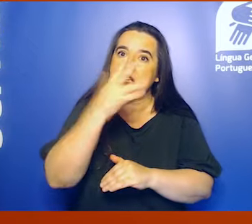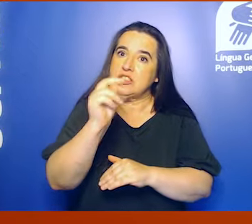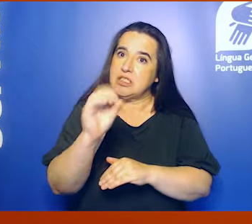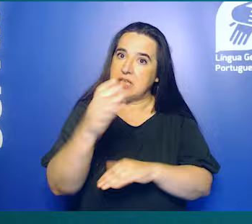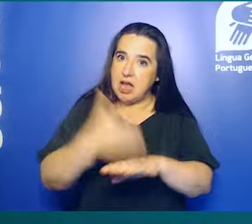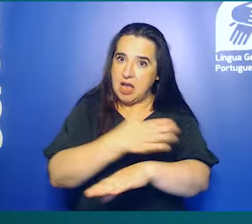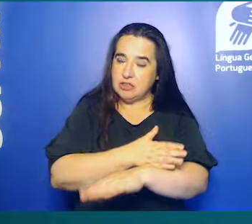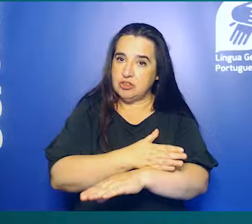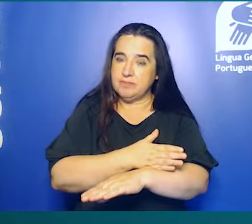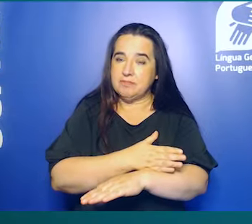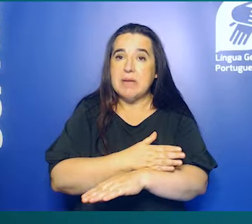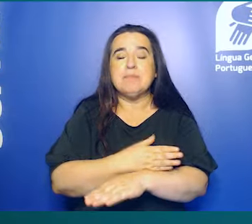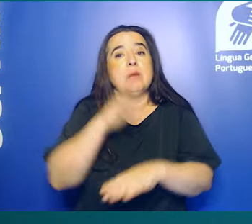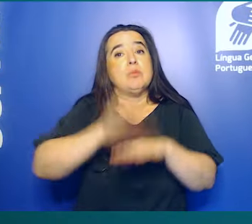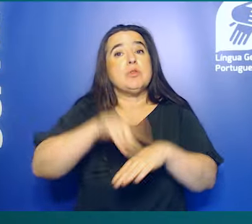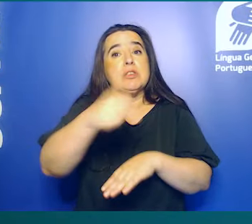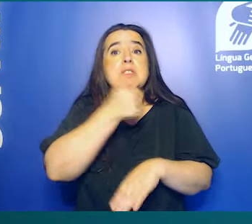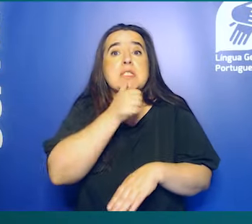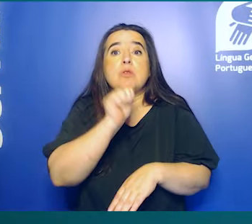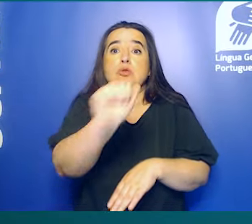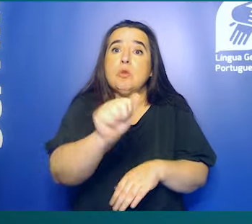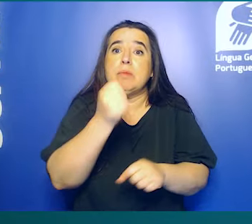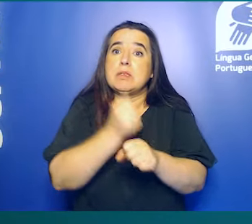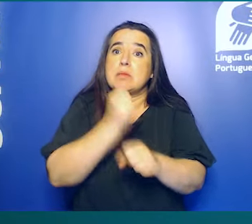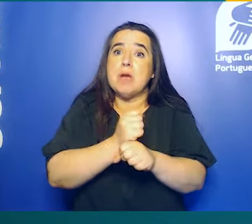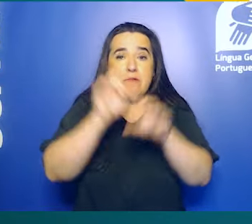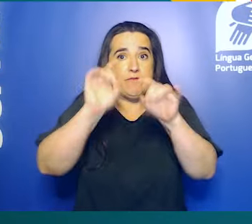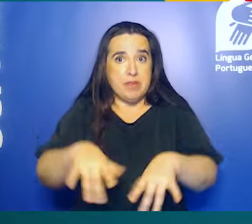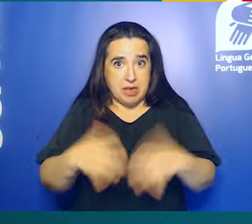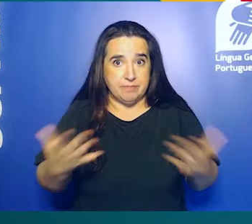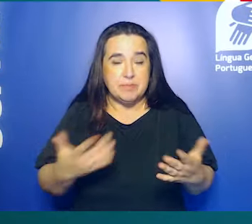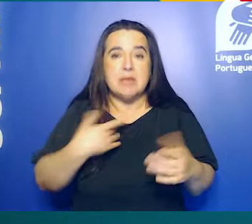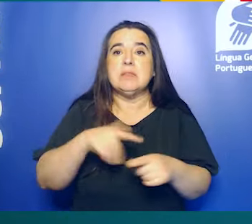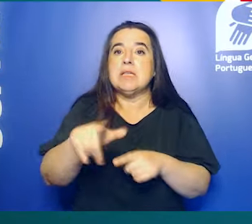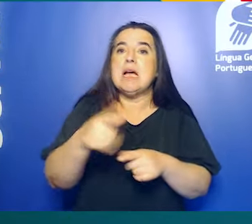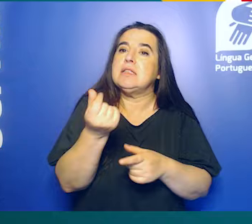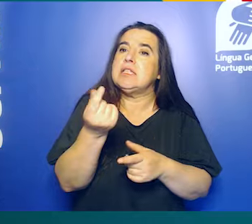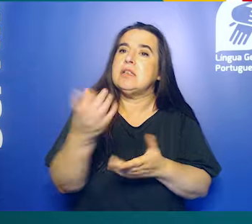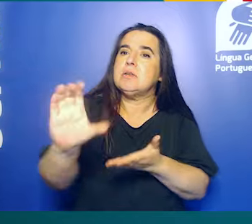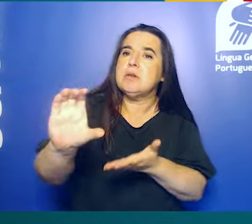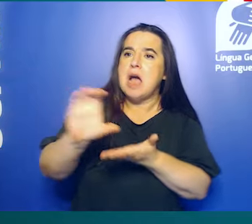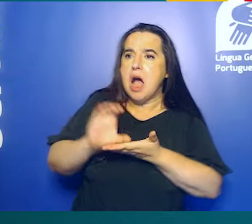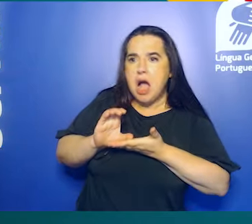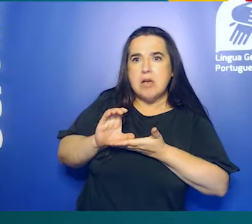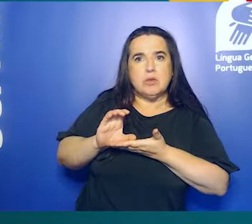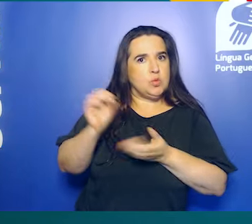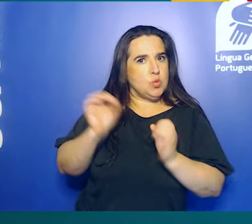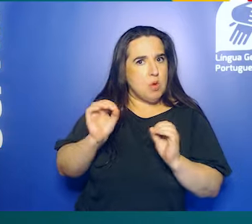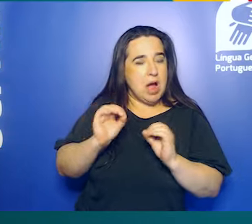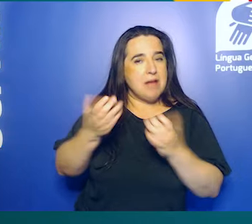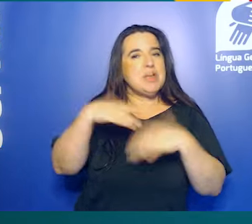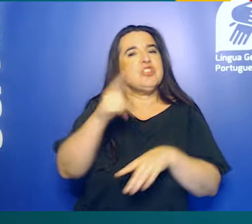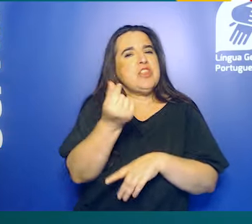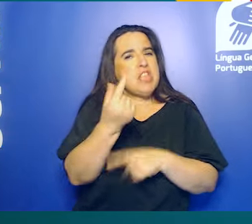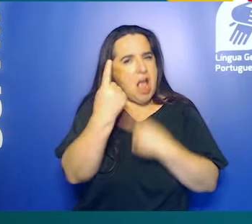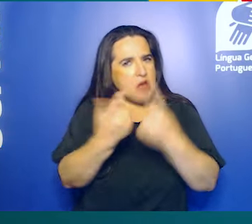dias antes. Como não há justa causa e a iniciativa para o contrato terminar é sua, não terá direito à indemnização ou compensação, mas